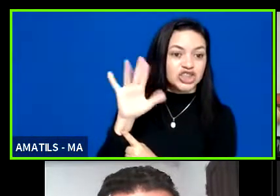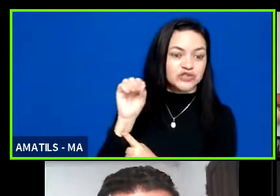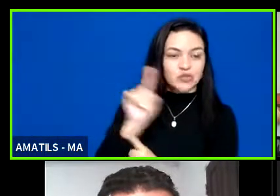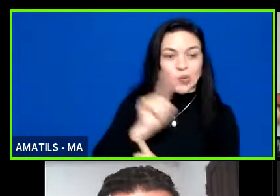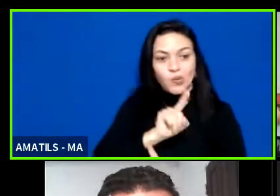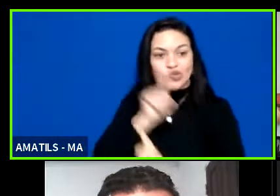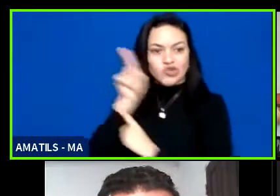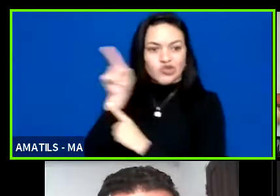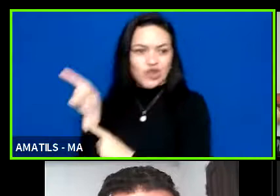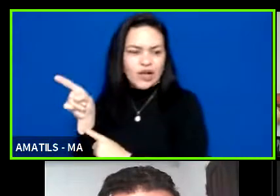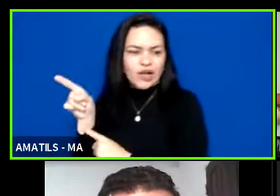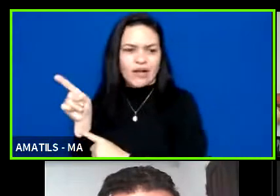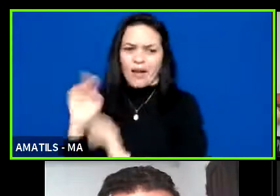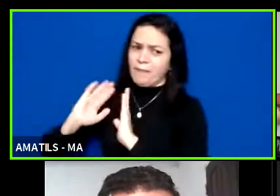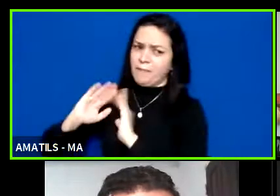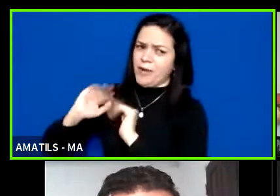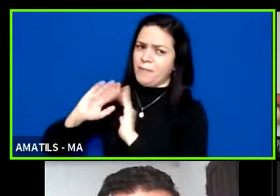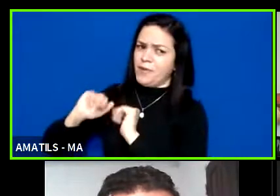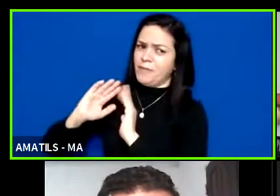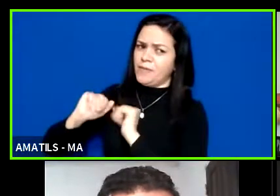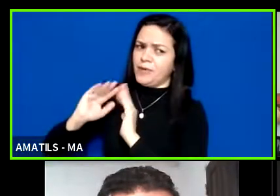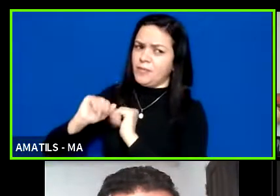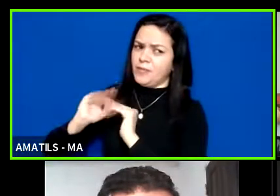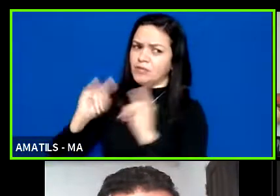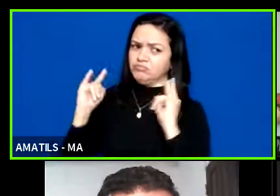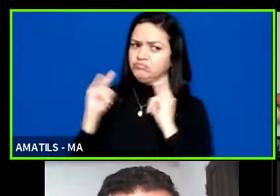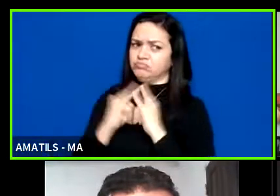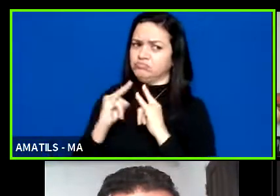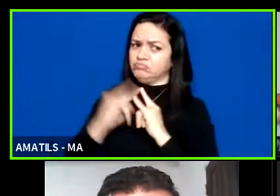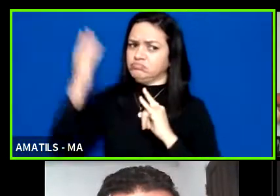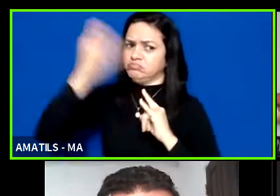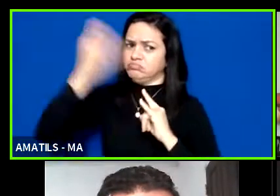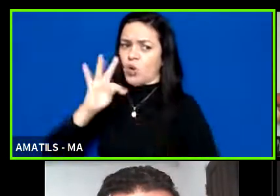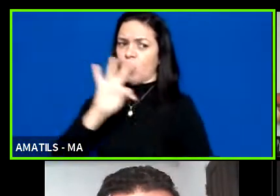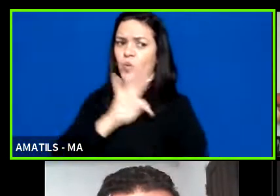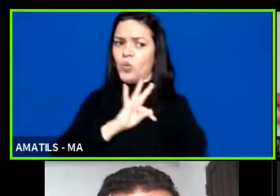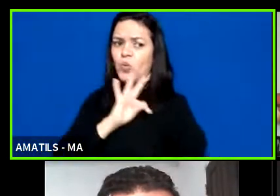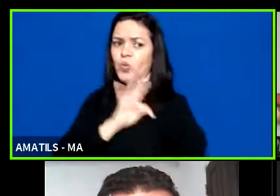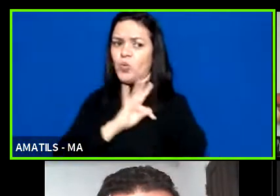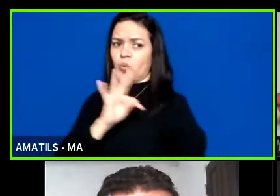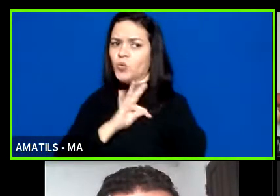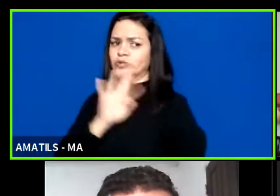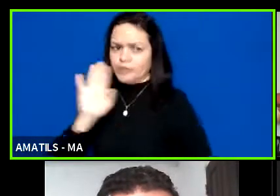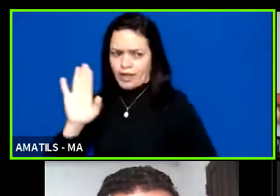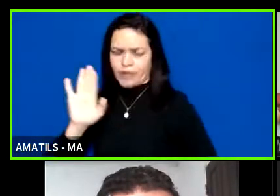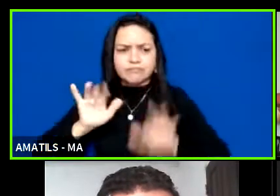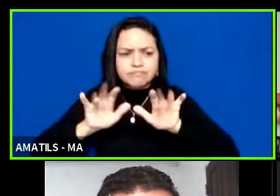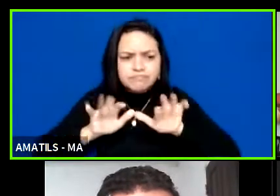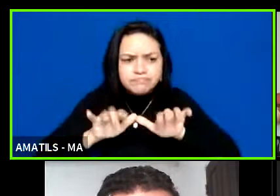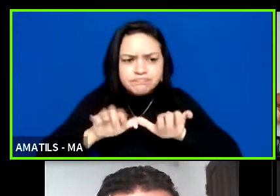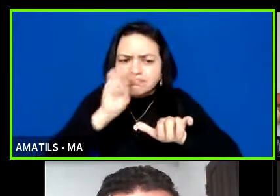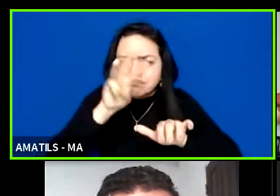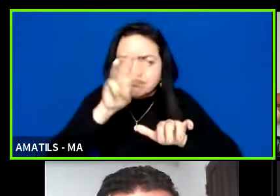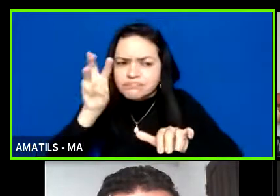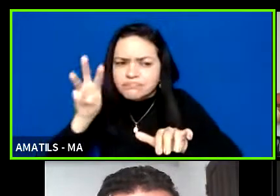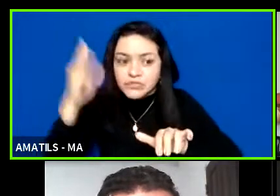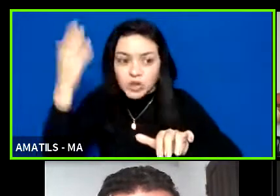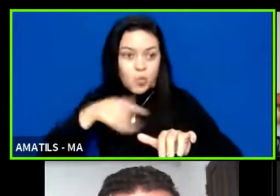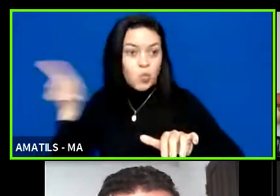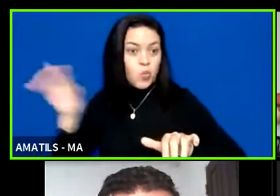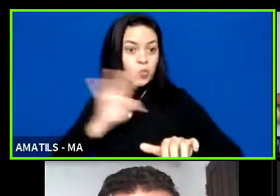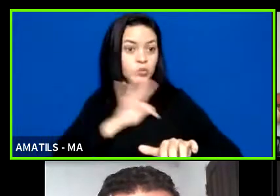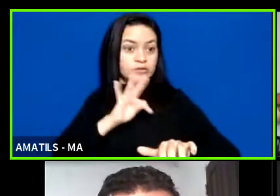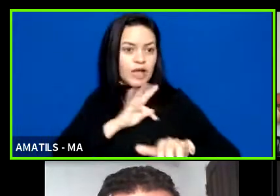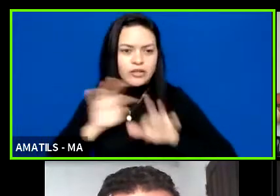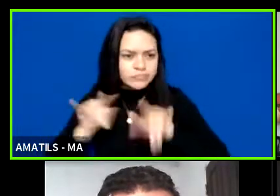o que eles estão pedindo para executar o técnico ele entra no site da entidade ele vai buscar lá o que essa entidade